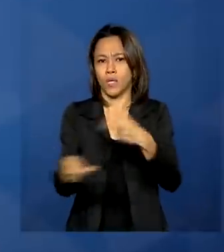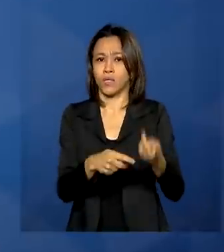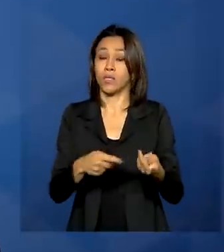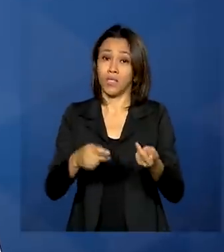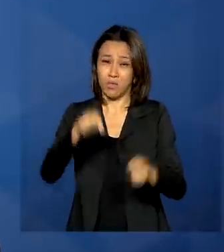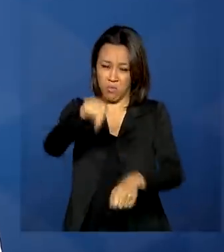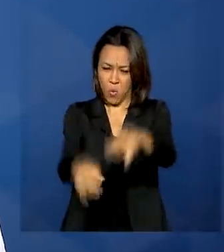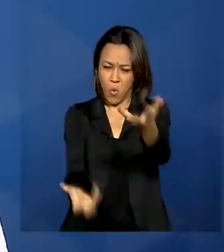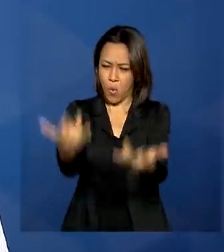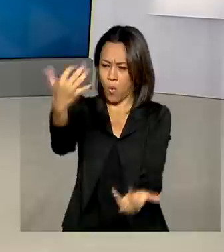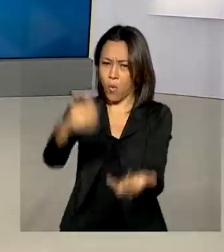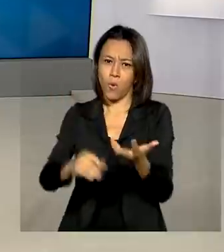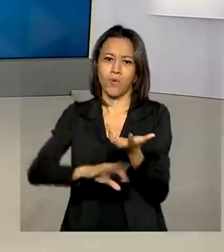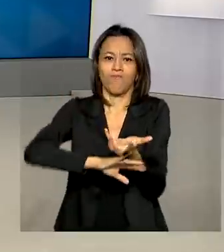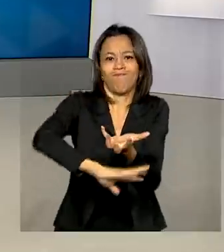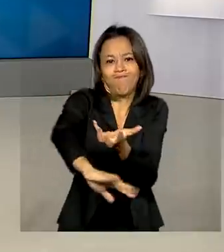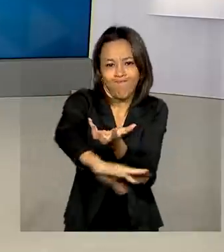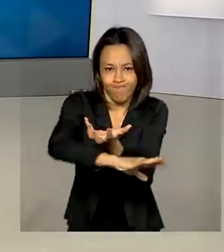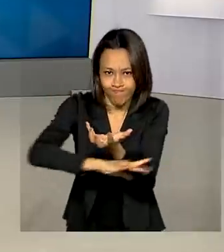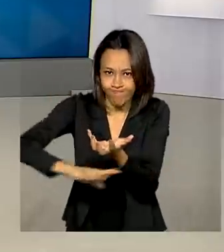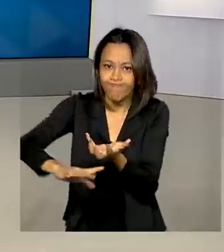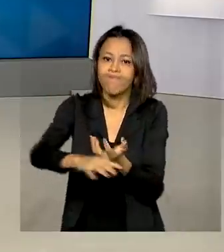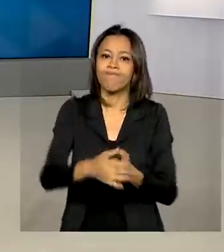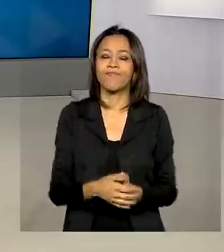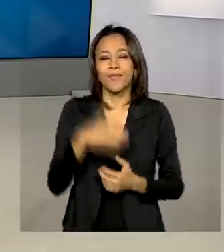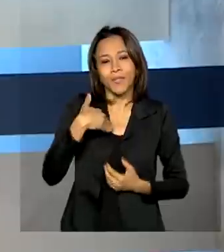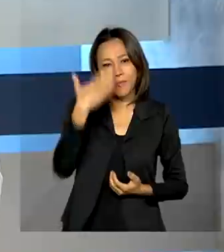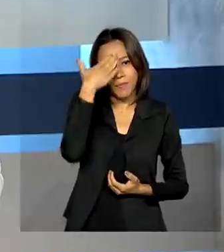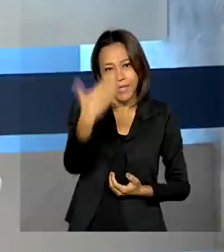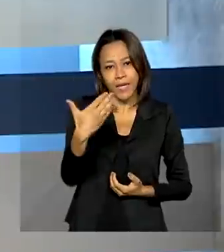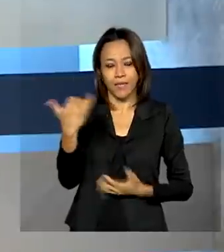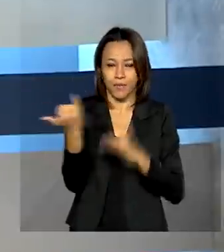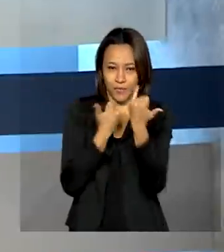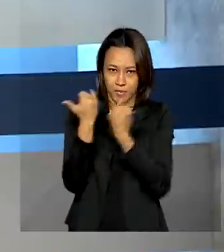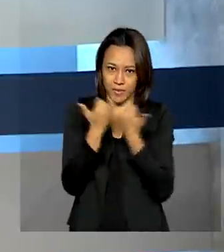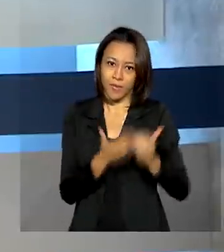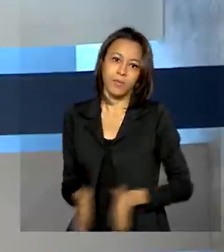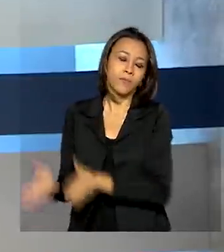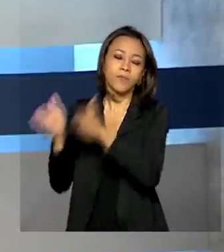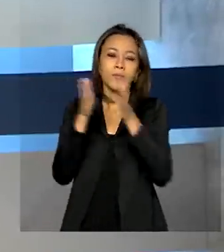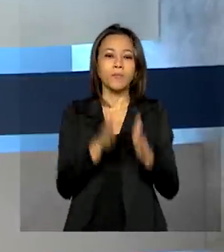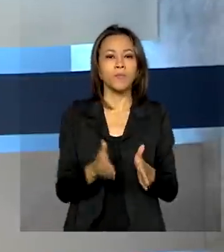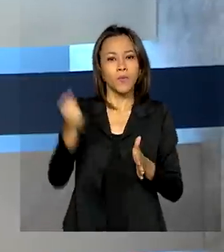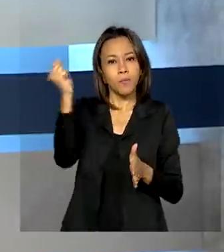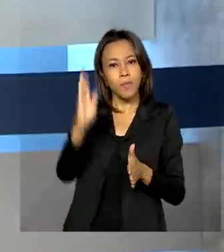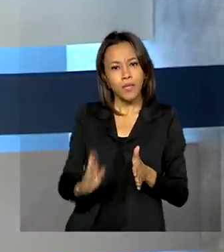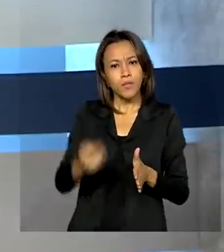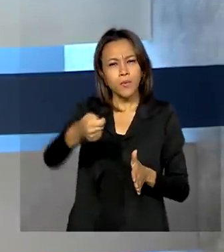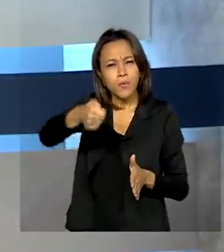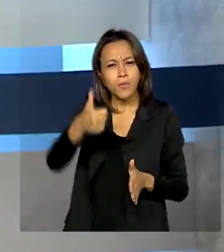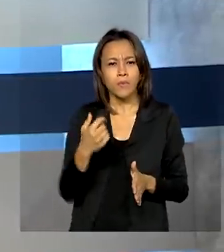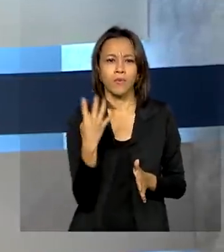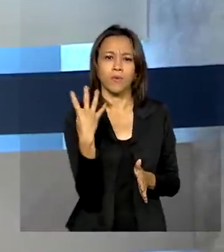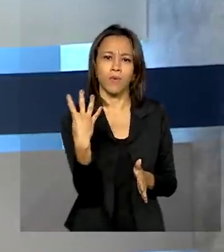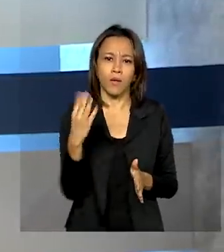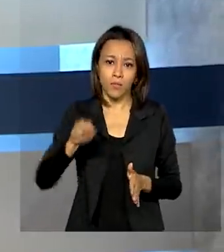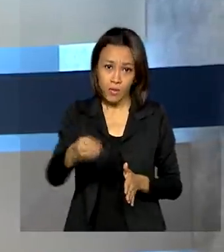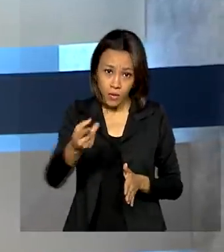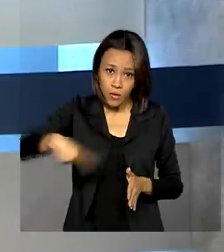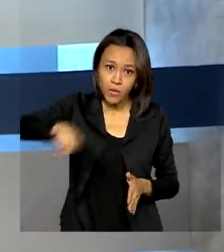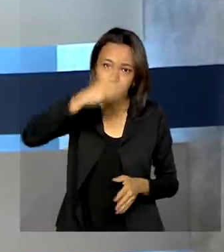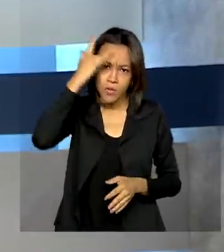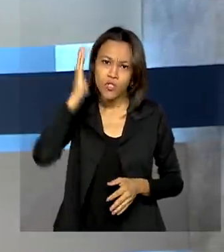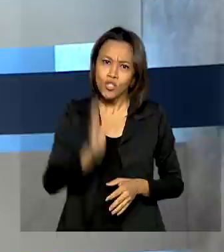Grossense. Renata, com você. Ok, Selma. Obrigada pelas suas informações. O Brasil já tem quase 4 milhões de pessoas